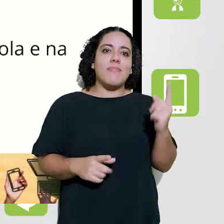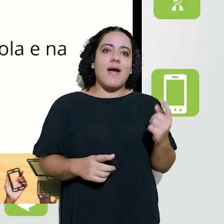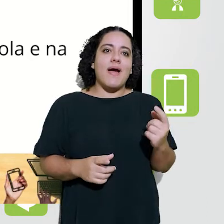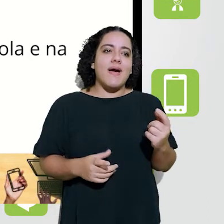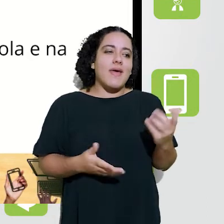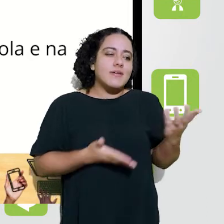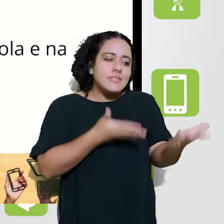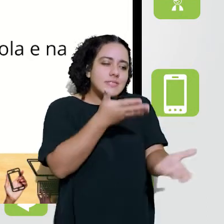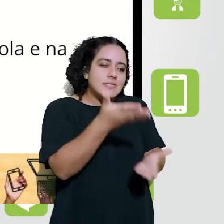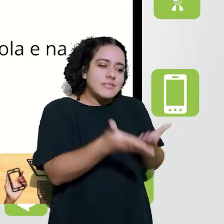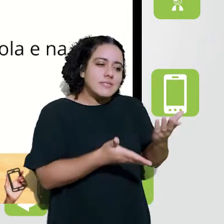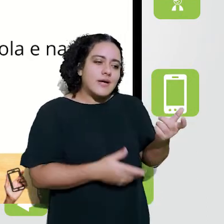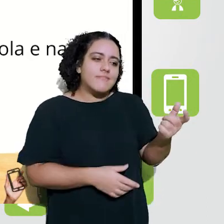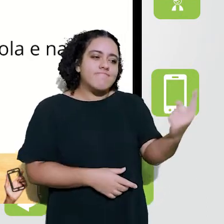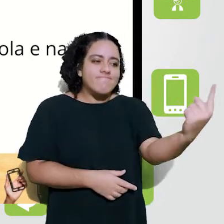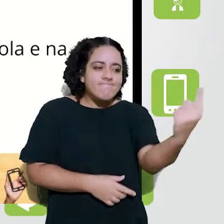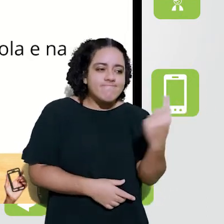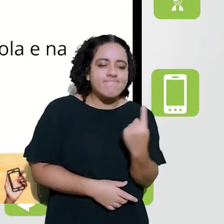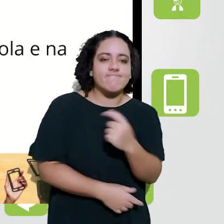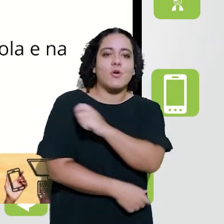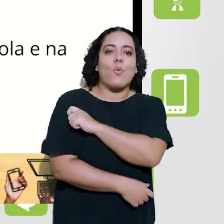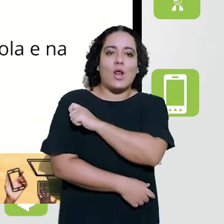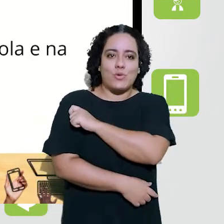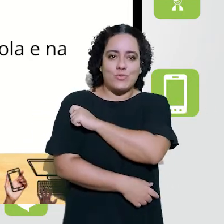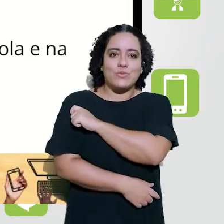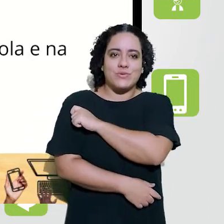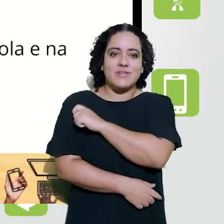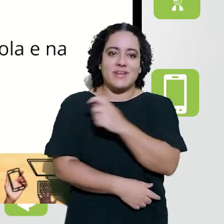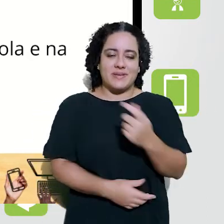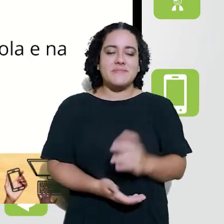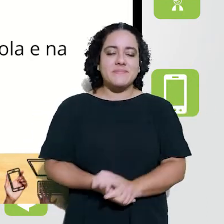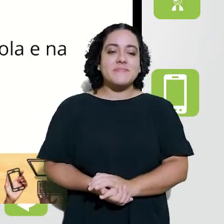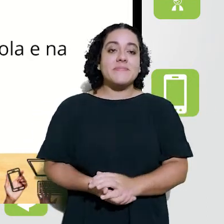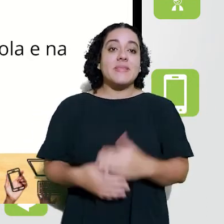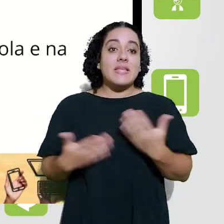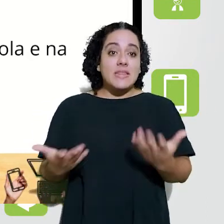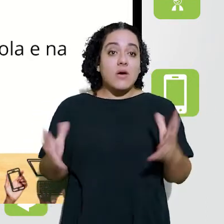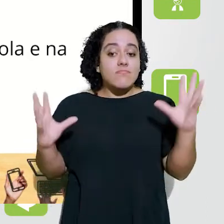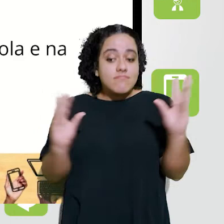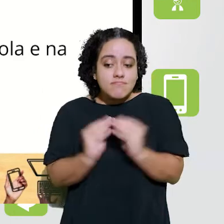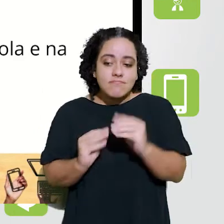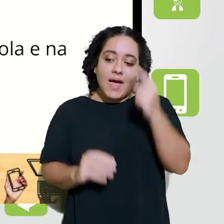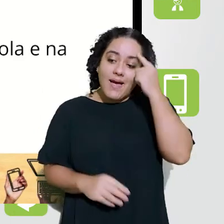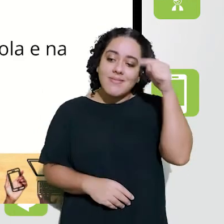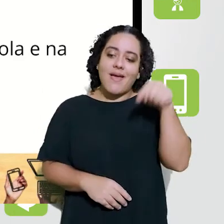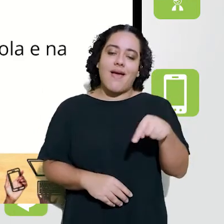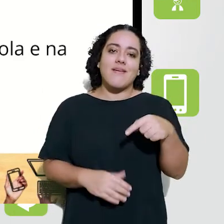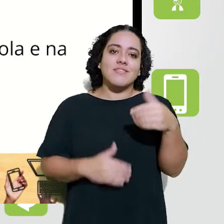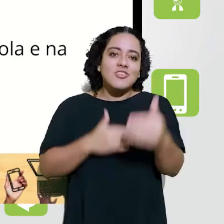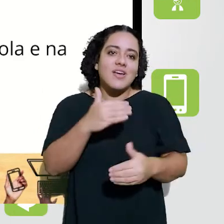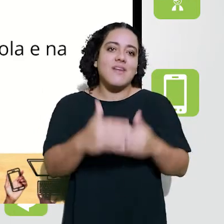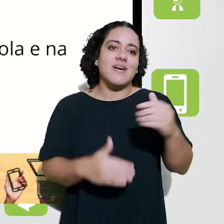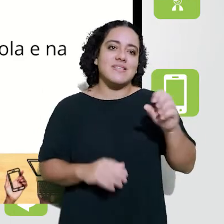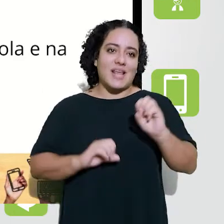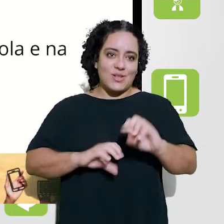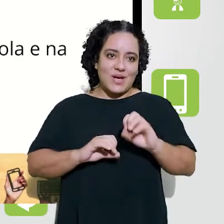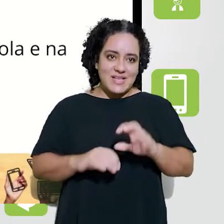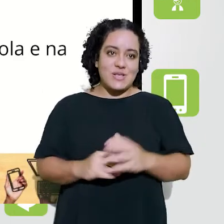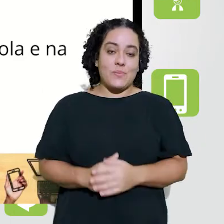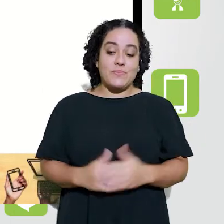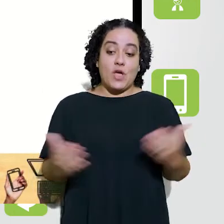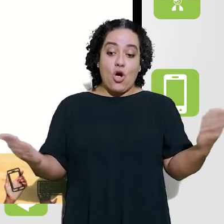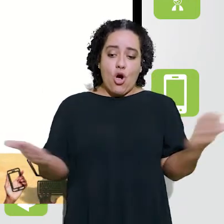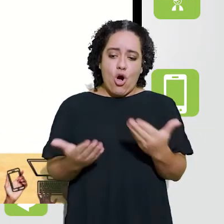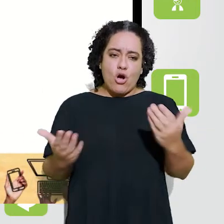mais avançadas, né, diversificadas, por assim dizer. Então,